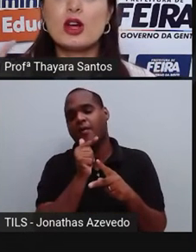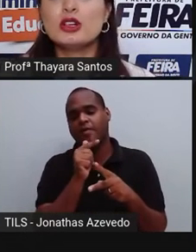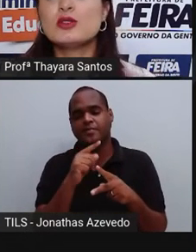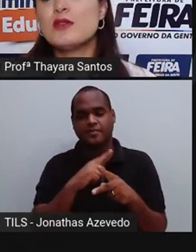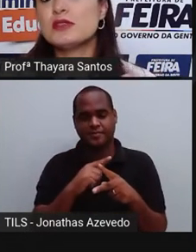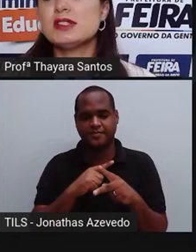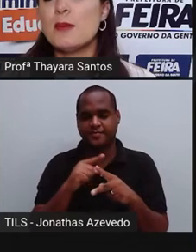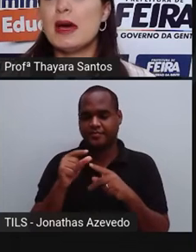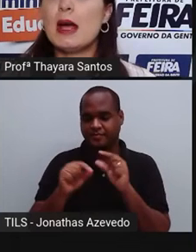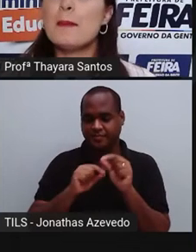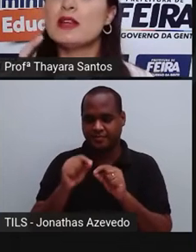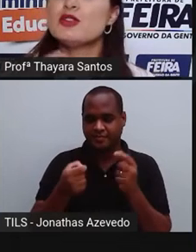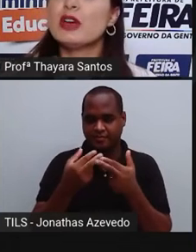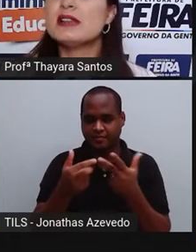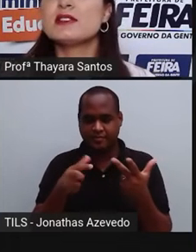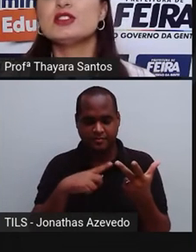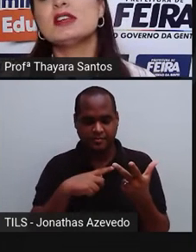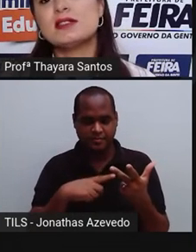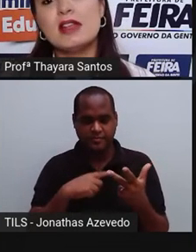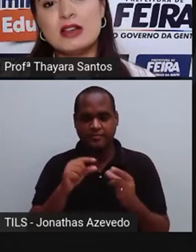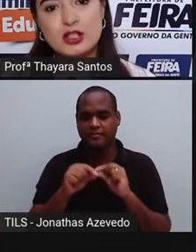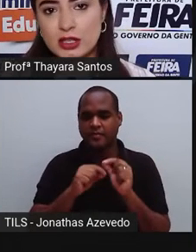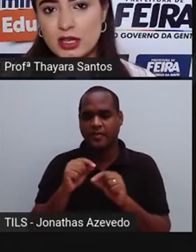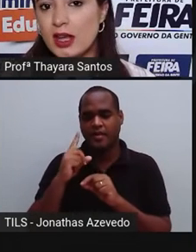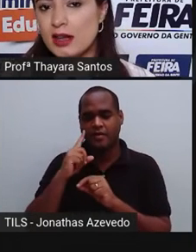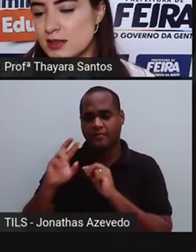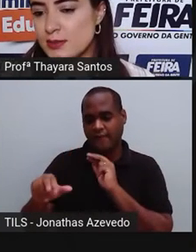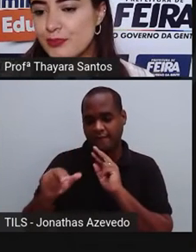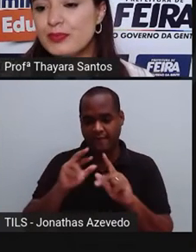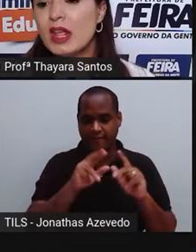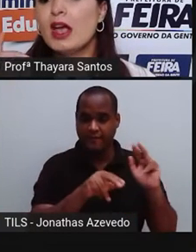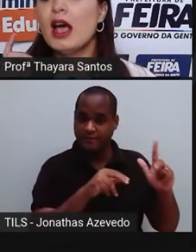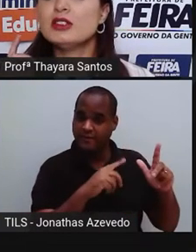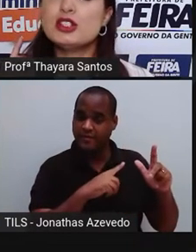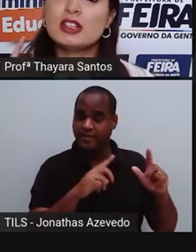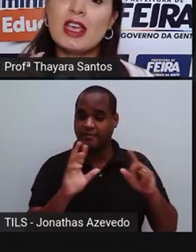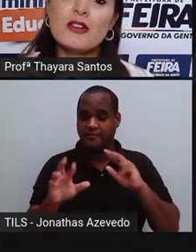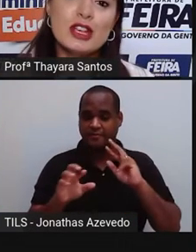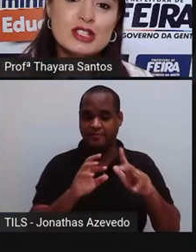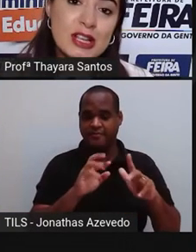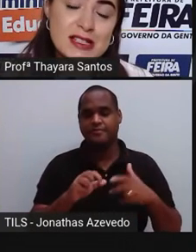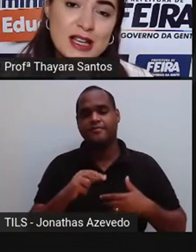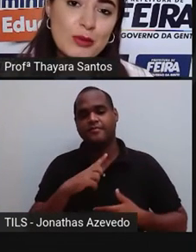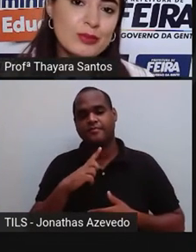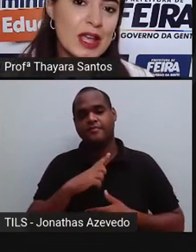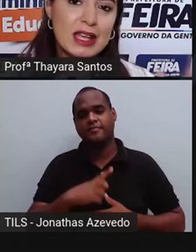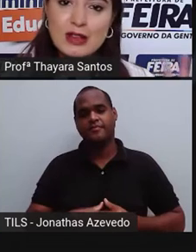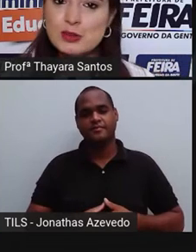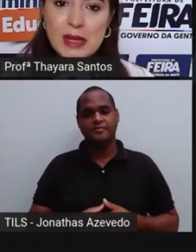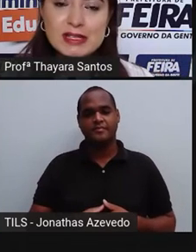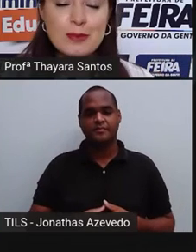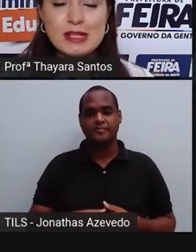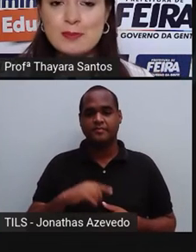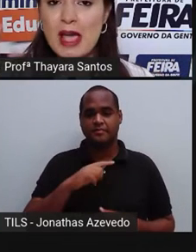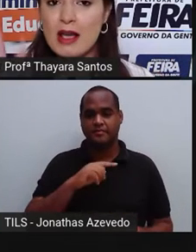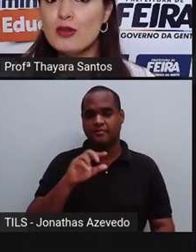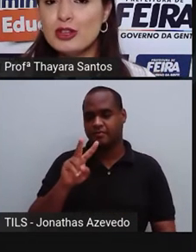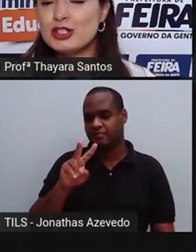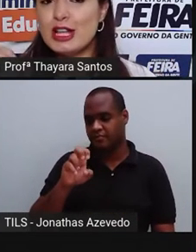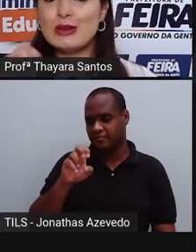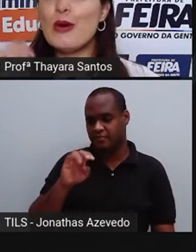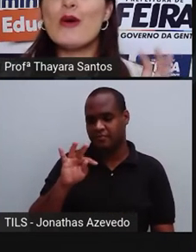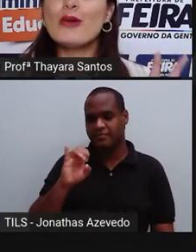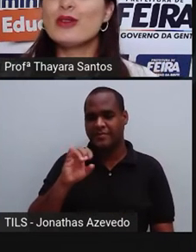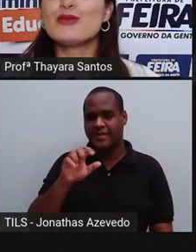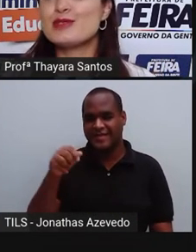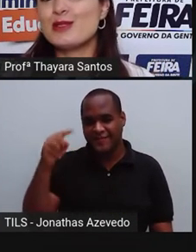e esses sólidos vão se separar pela diferença de densidade entre eles. A gente tem a ventilação, que é super simples, pega um